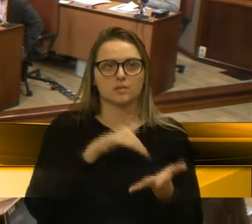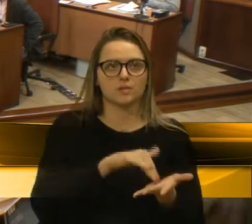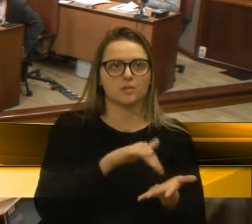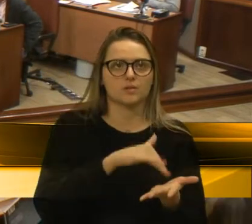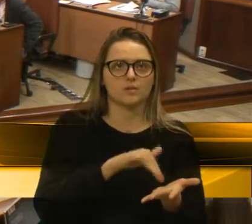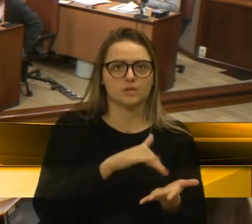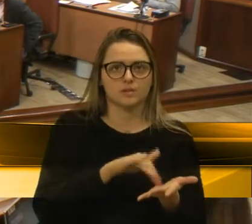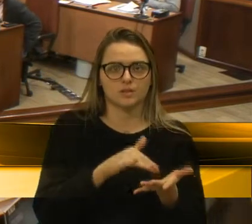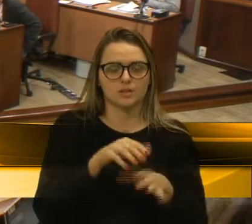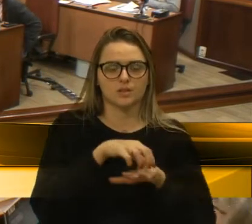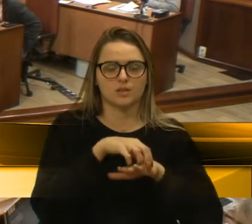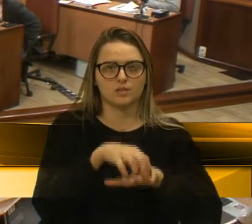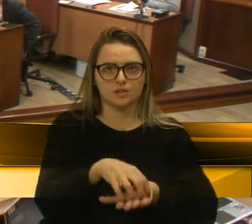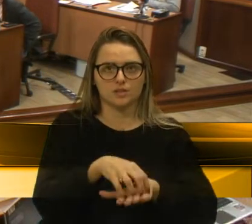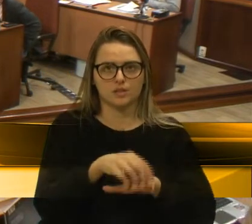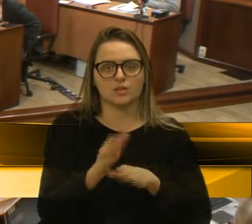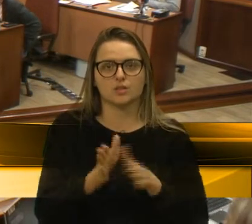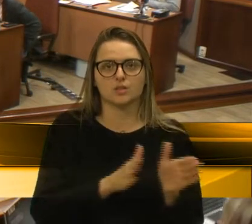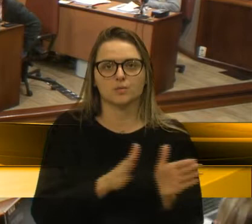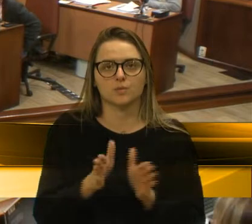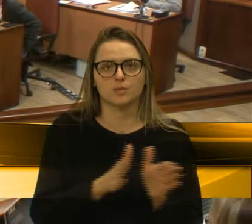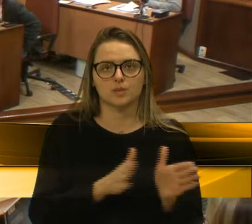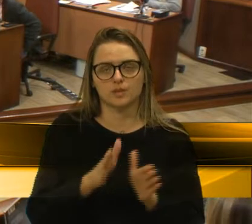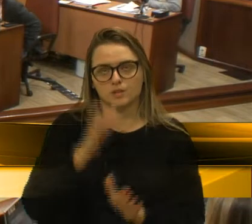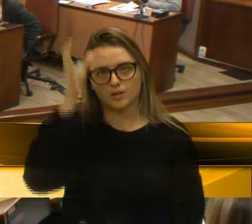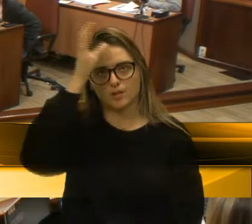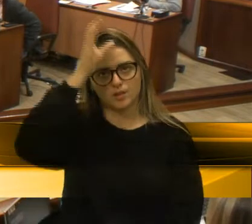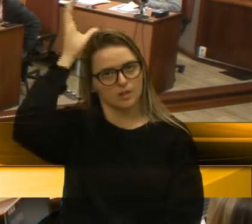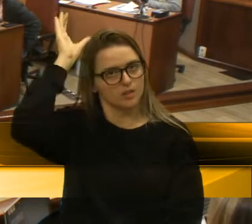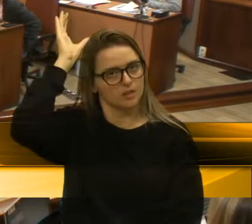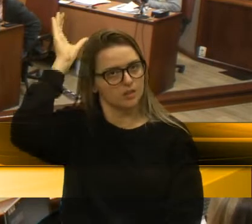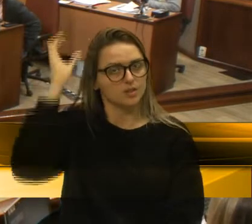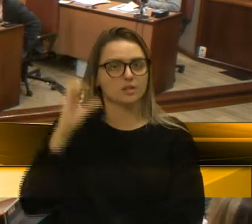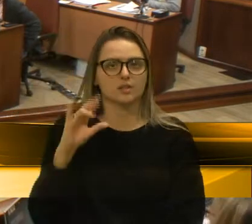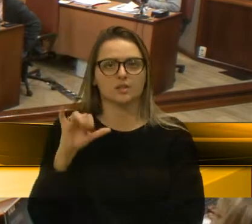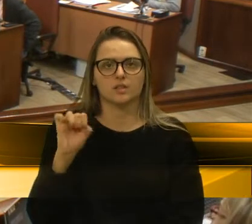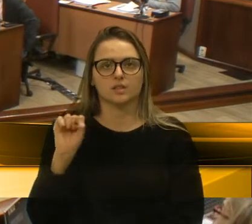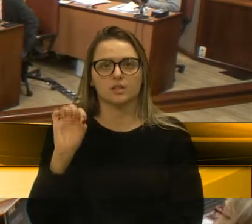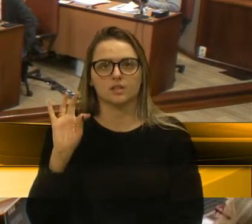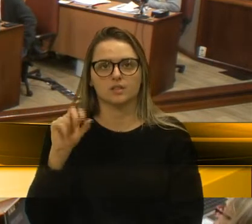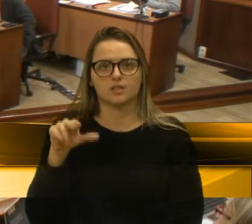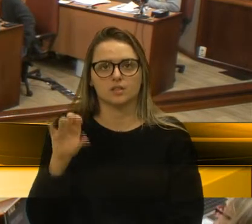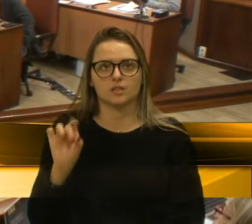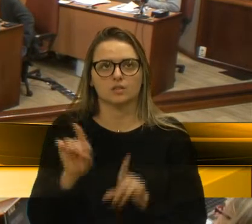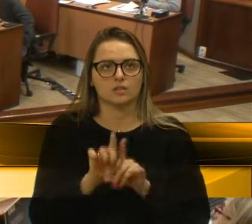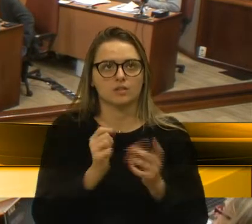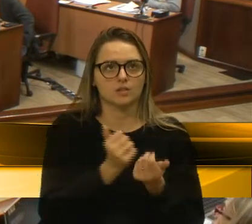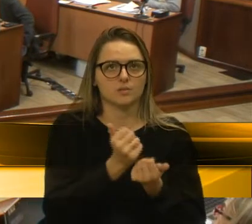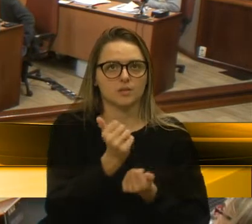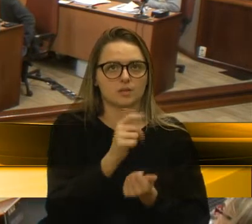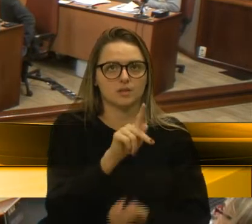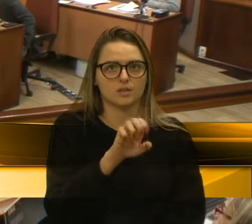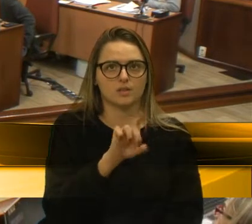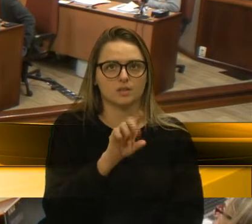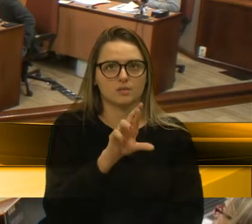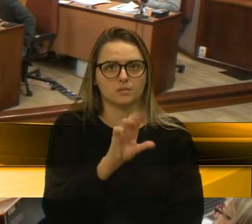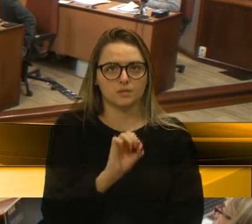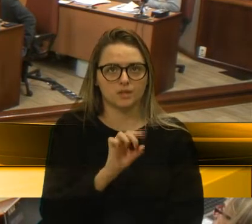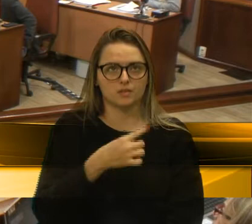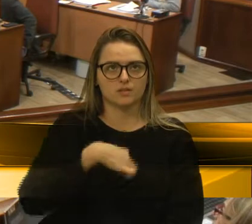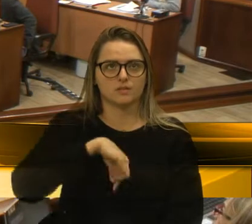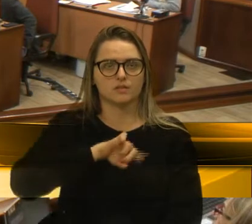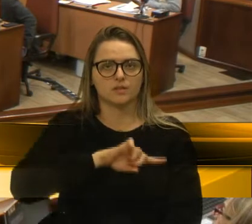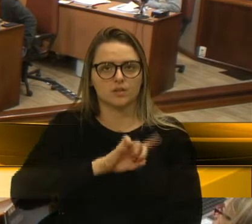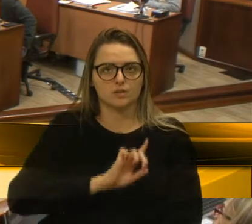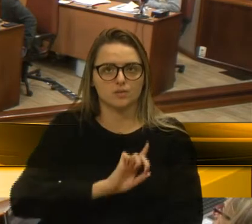Municipal de Trânsito, Transporte e Mobilidade, Cristiano, na figura dele também saudar o diretor Pedro Cogo. Nós estivemos